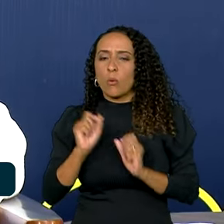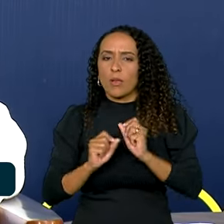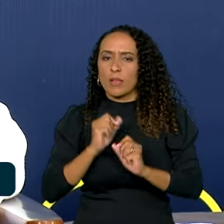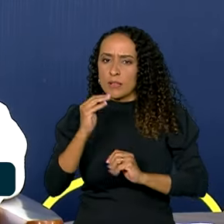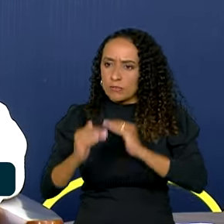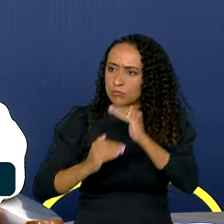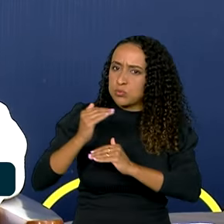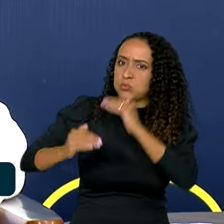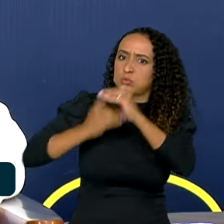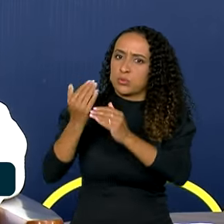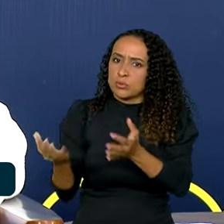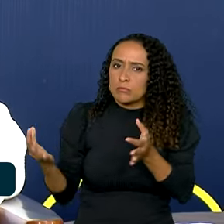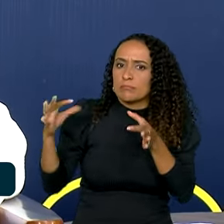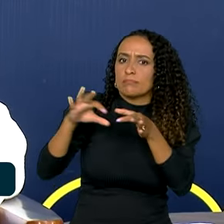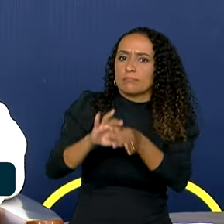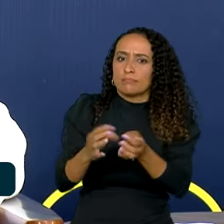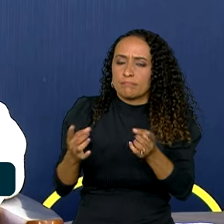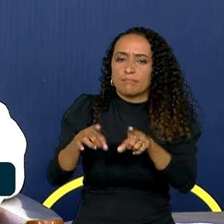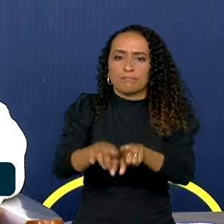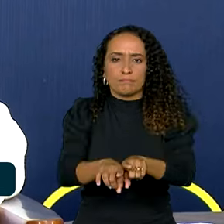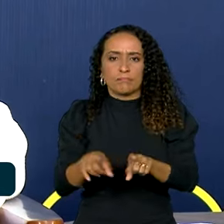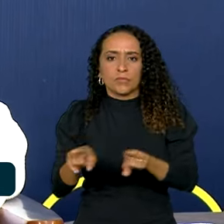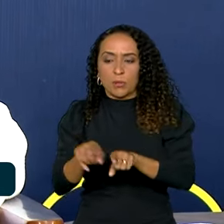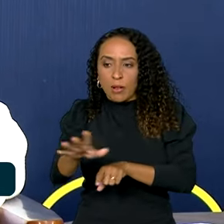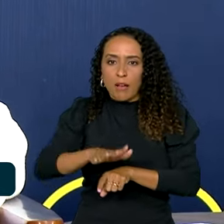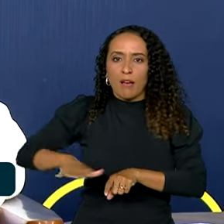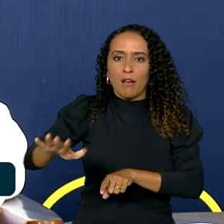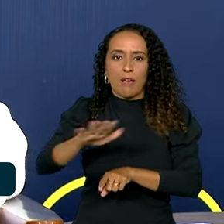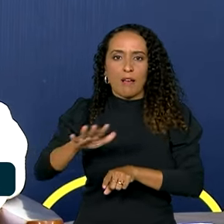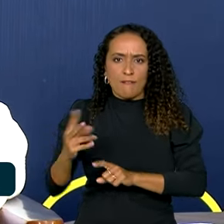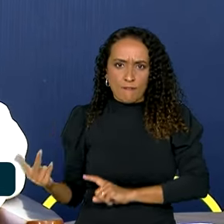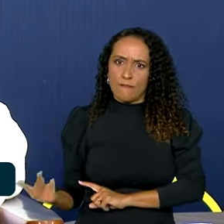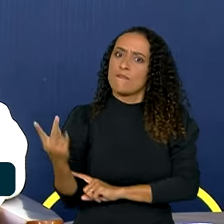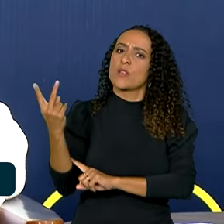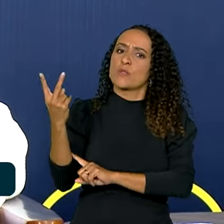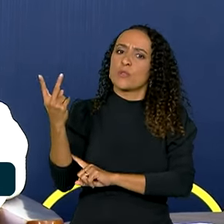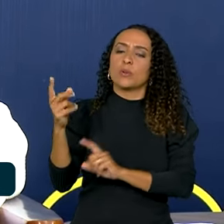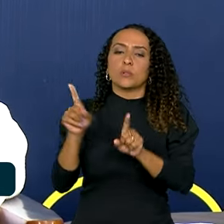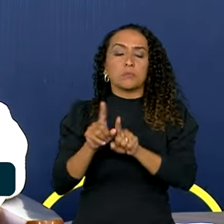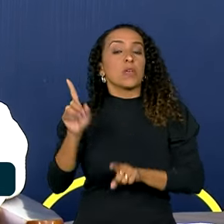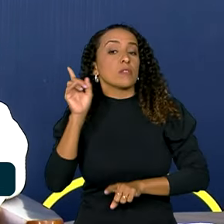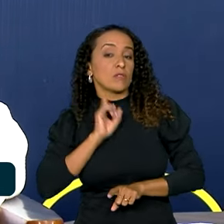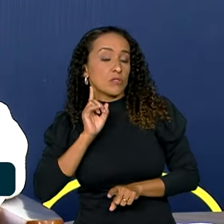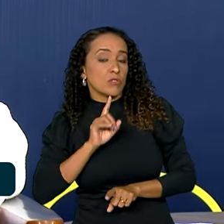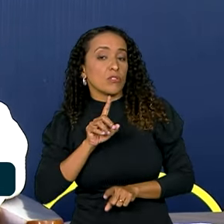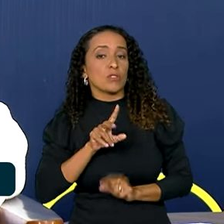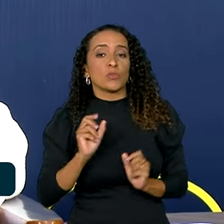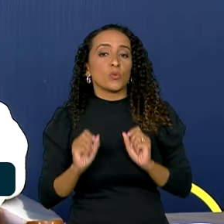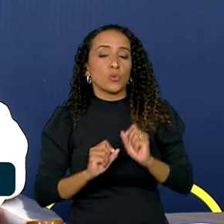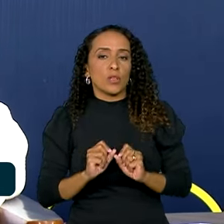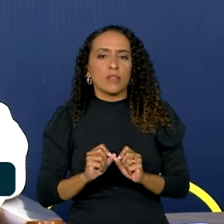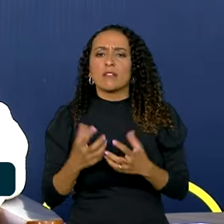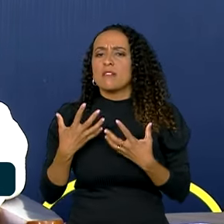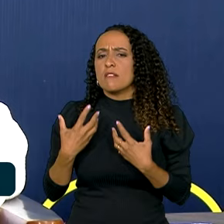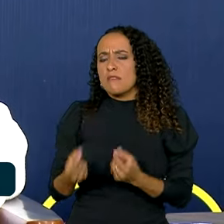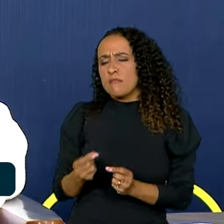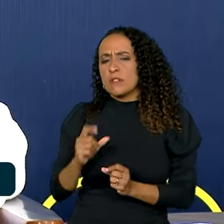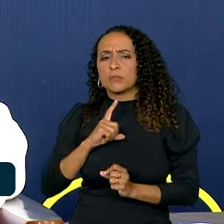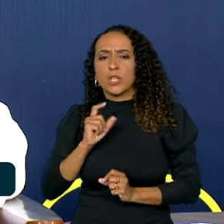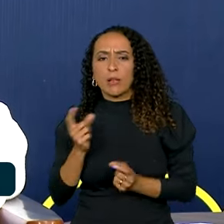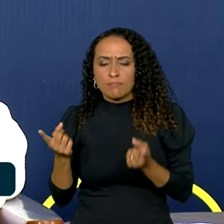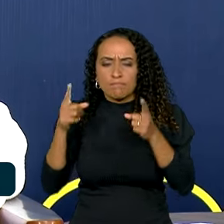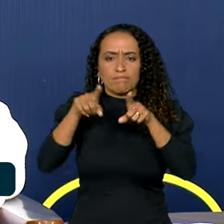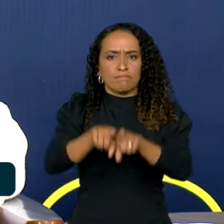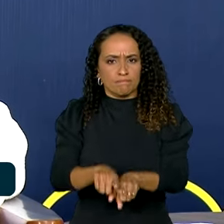vez mais integrado nas cadeias de valor globais e os Estados Unidos vão ser um